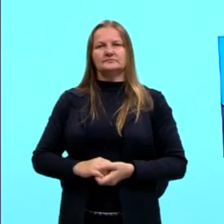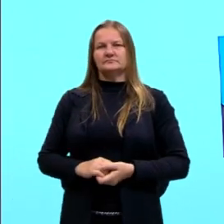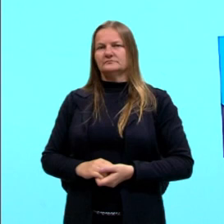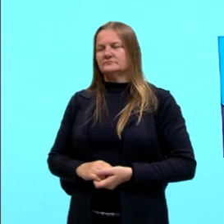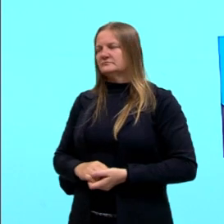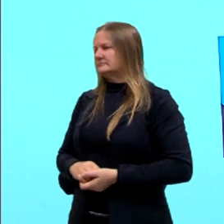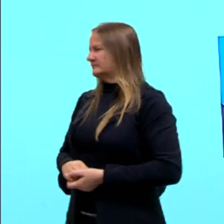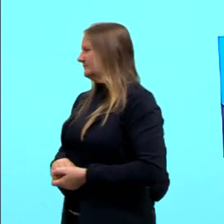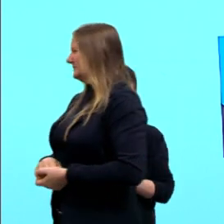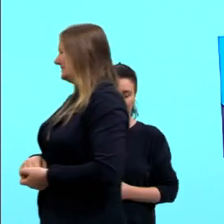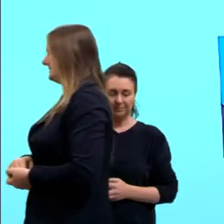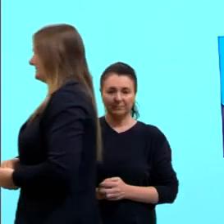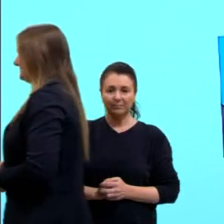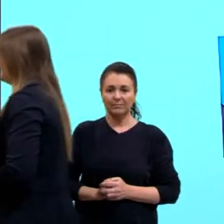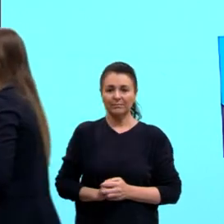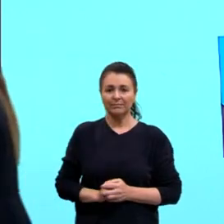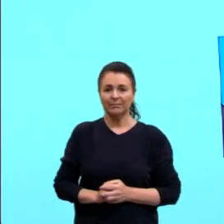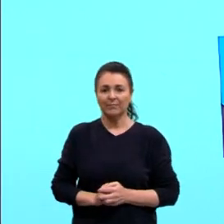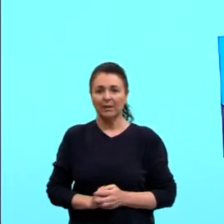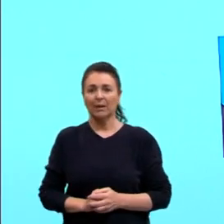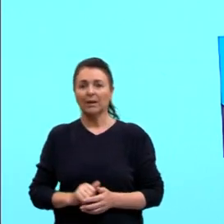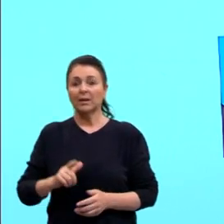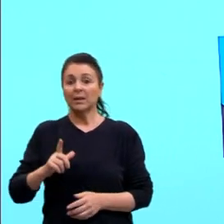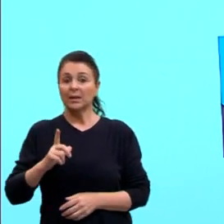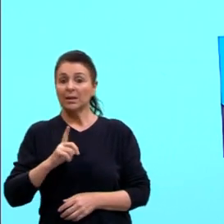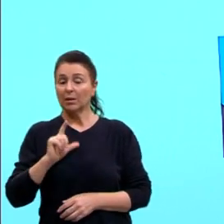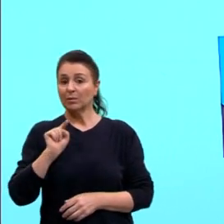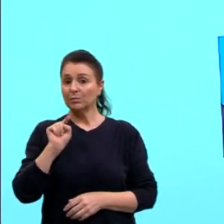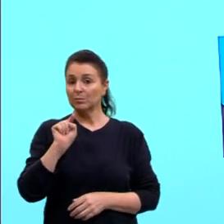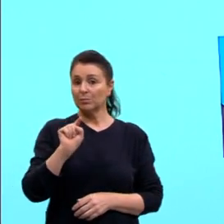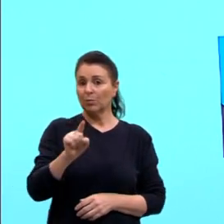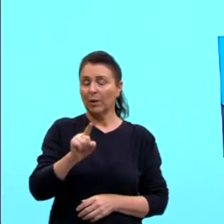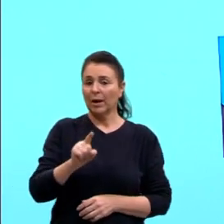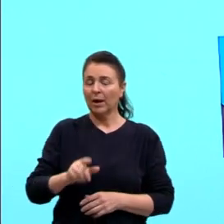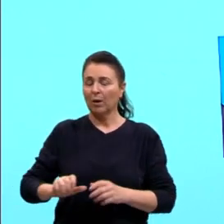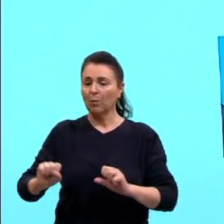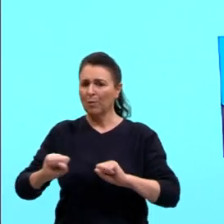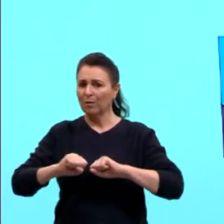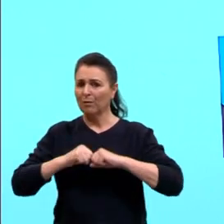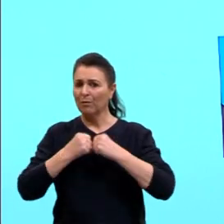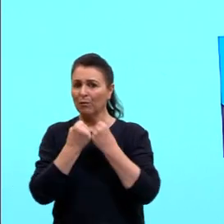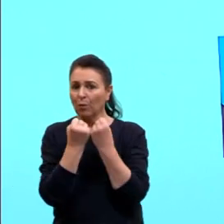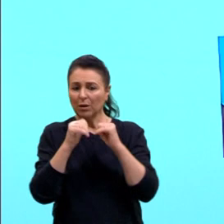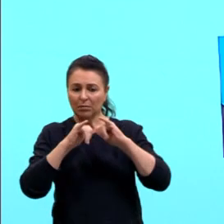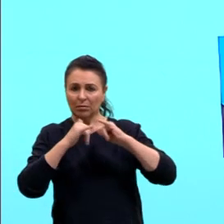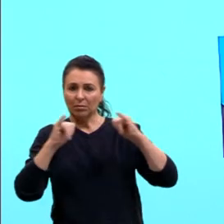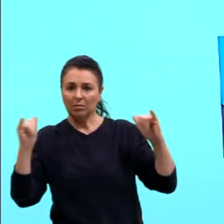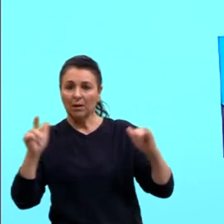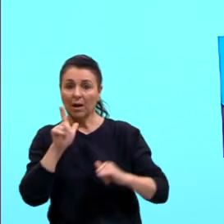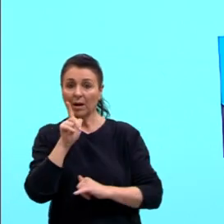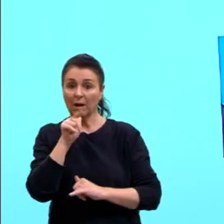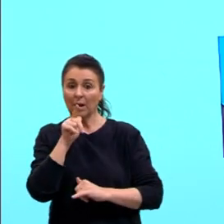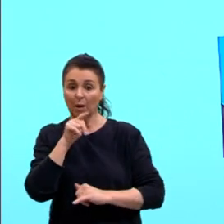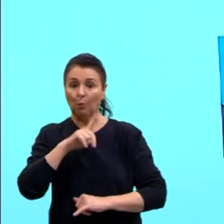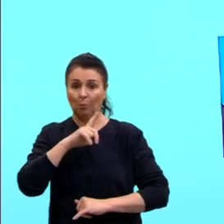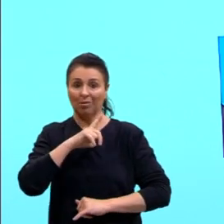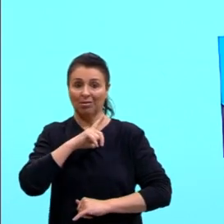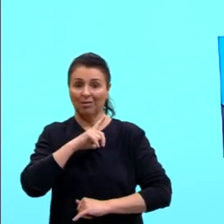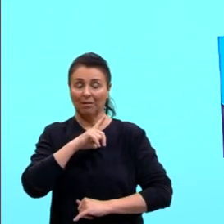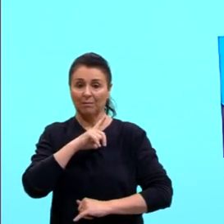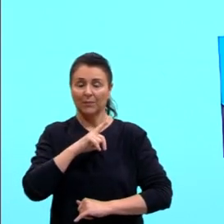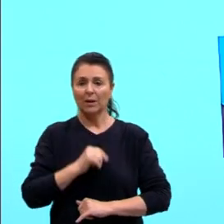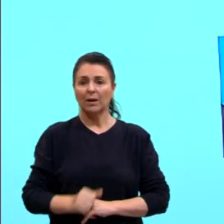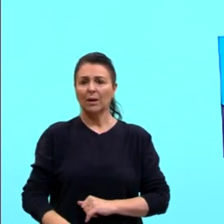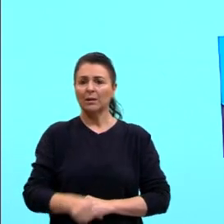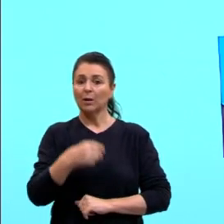certo? Então, isso é importante, tá, através dessa força, né, que a água tem. E aqui do lado, eu